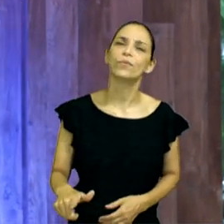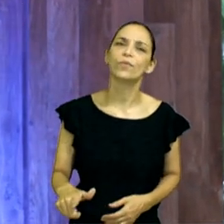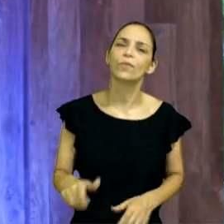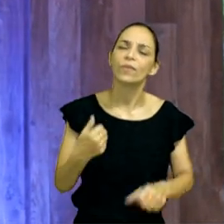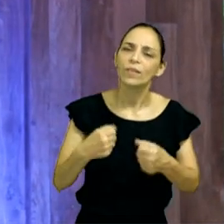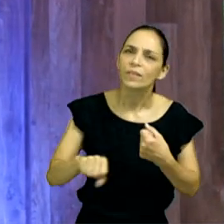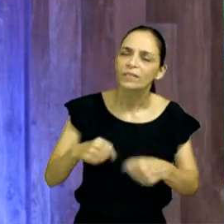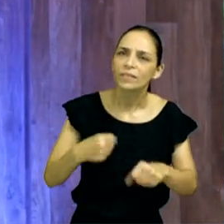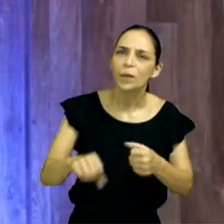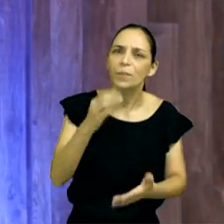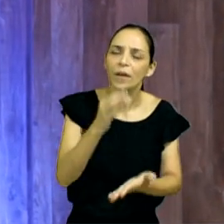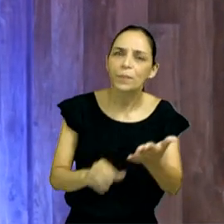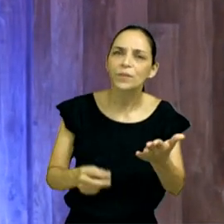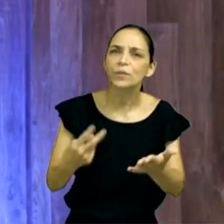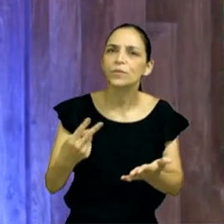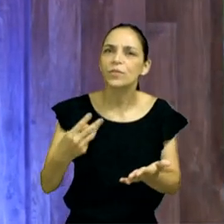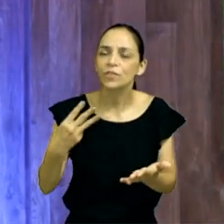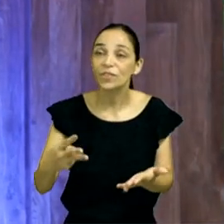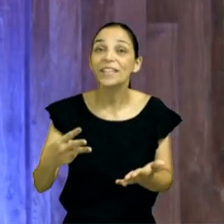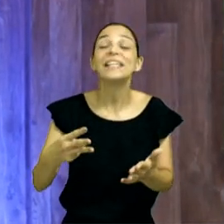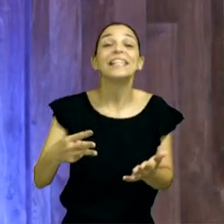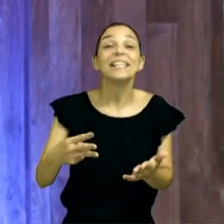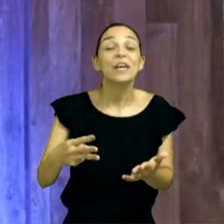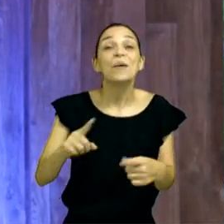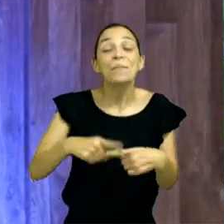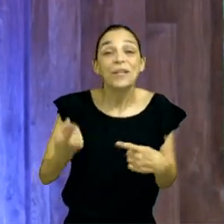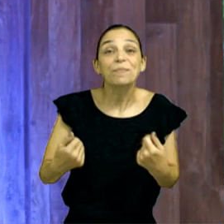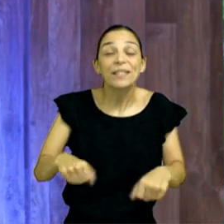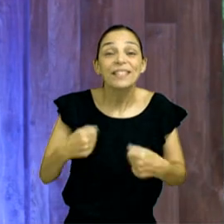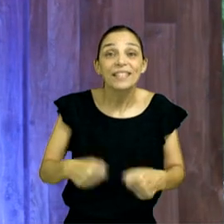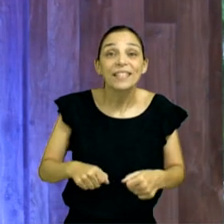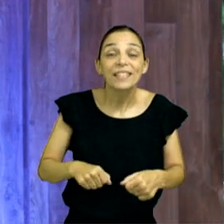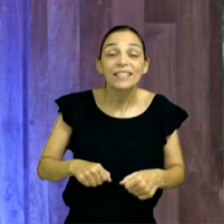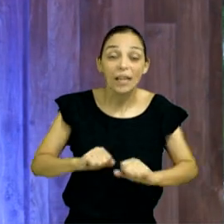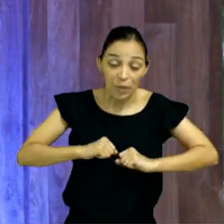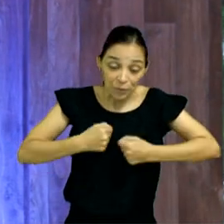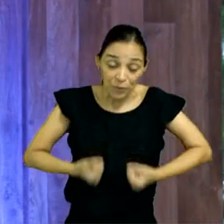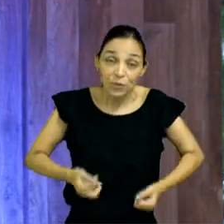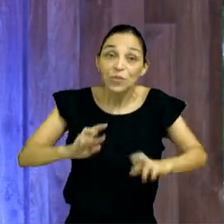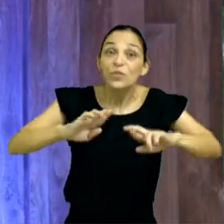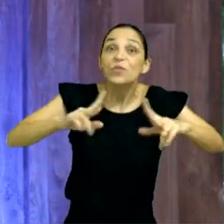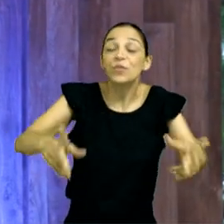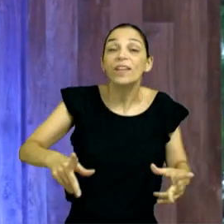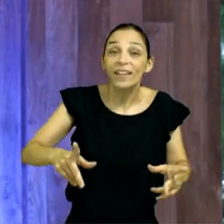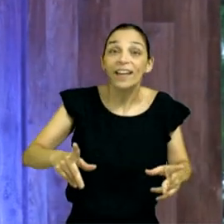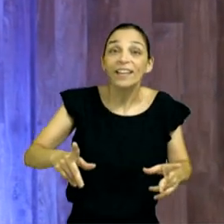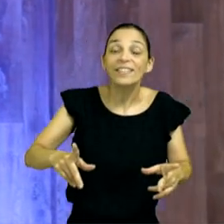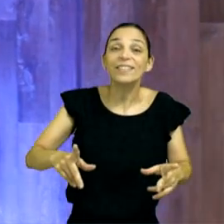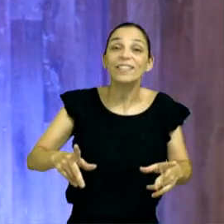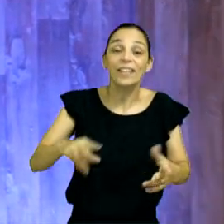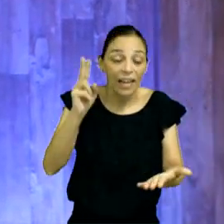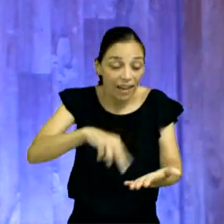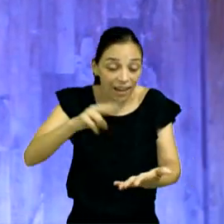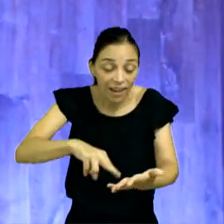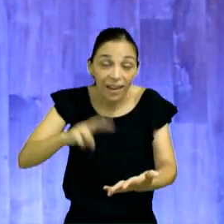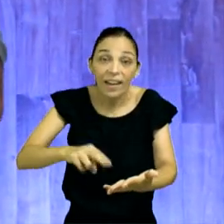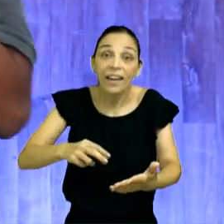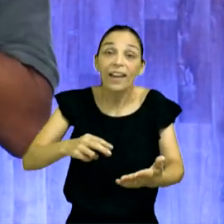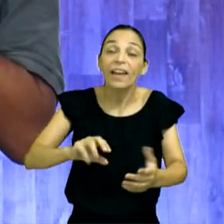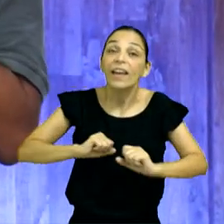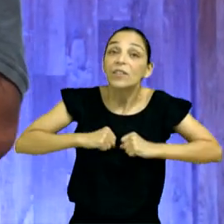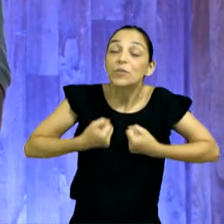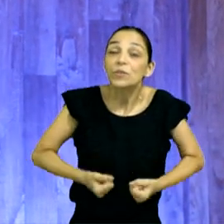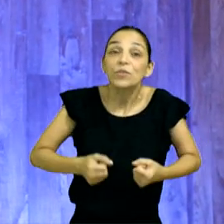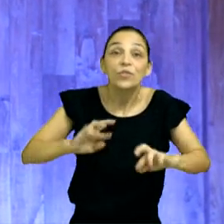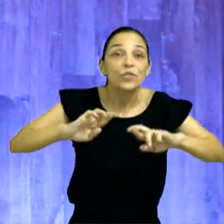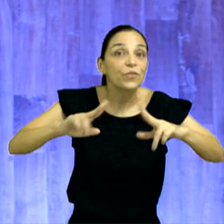e eu quero para a minha vida, Senhor, isso. Nada me falta porque eu tenho a ti e nós cantamos agora. Amém? Mas